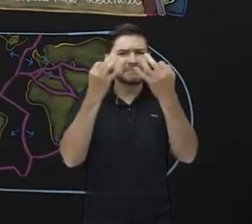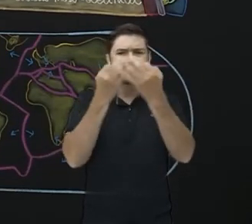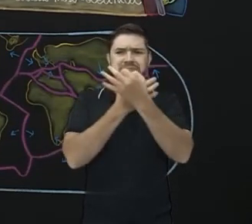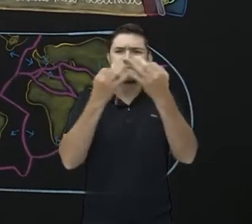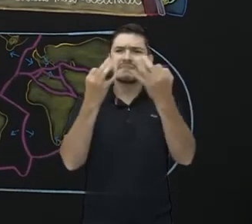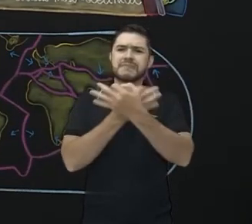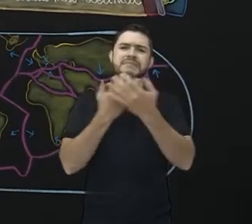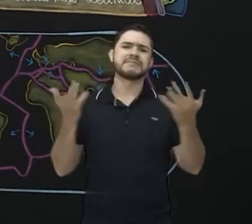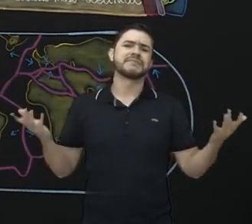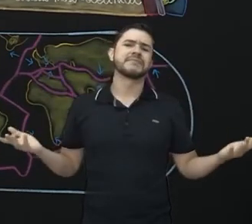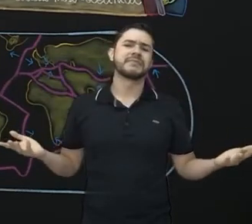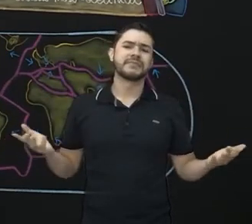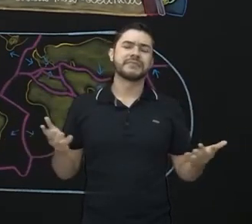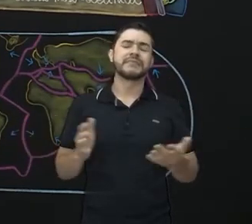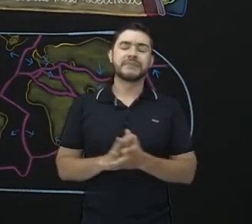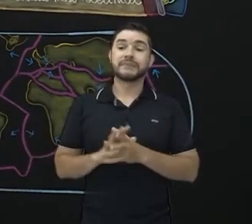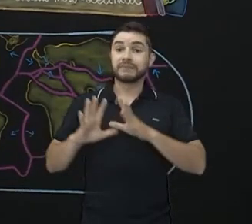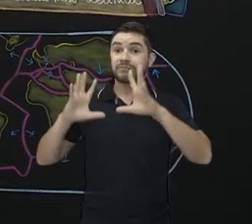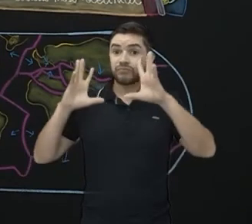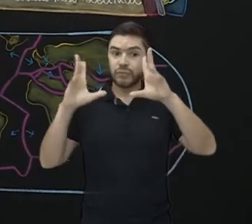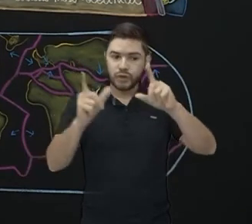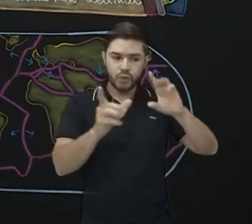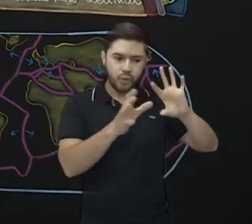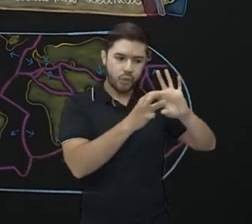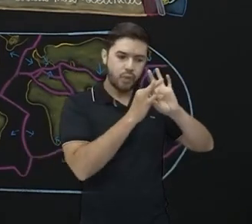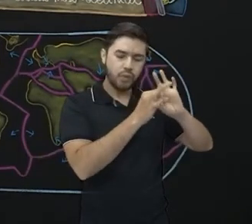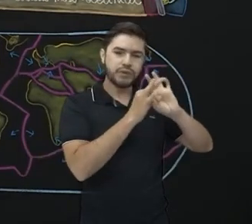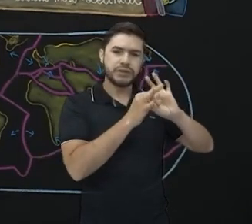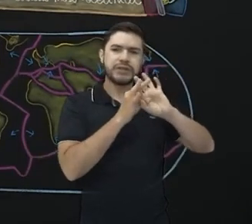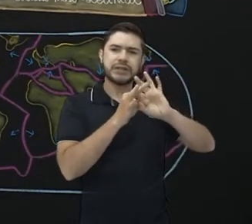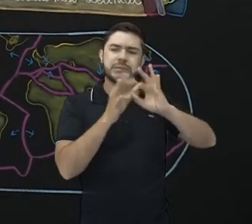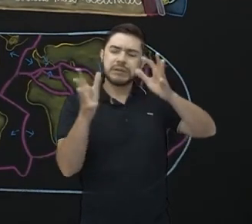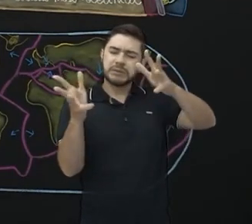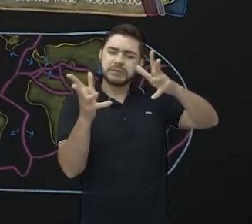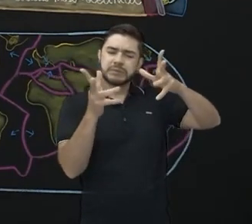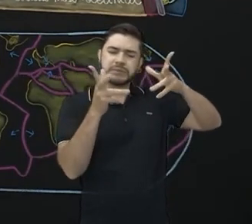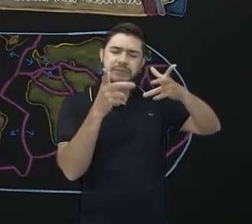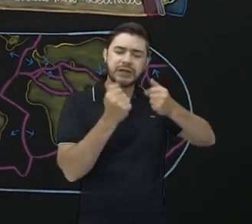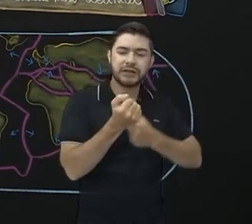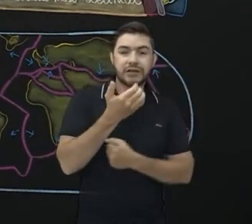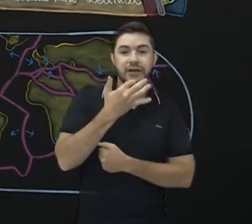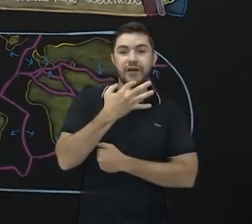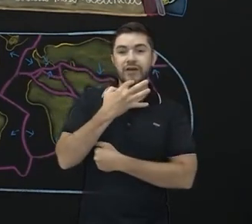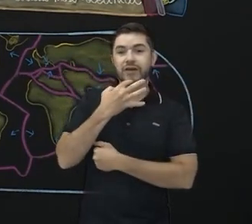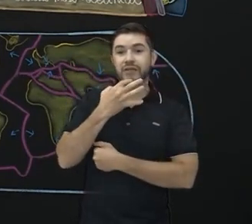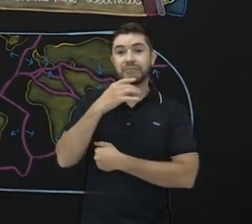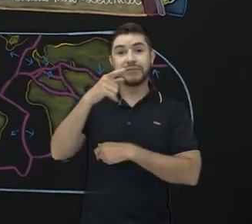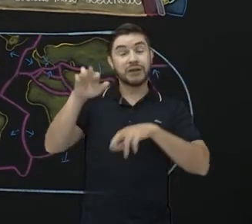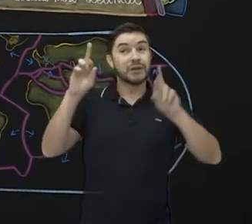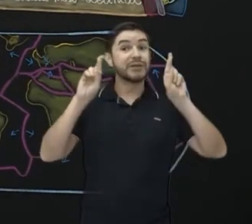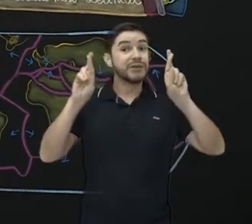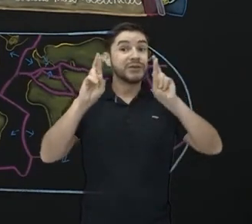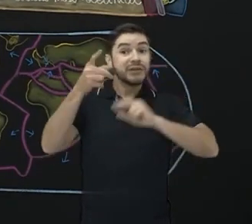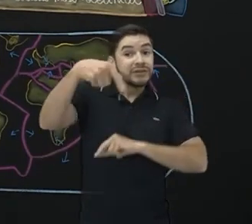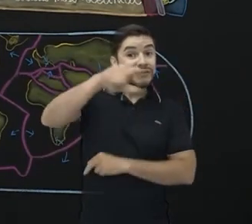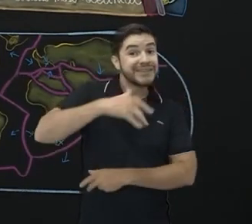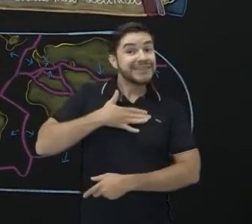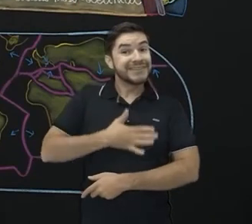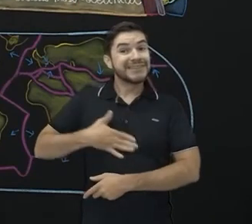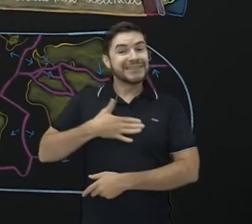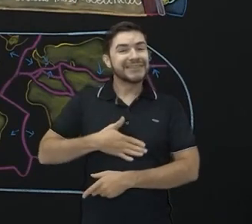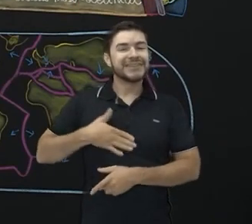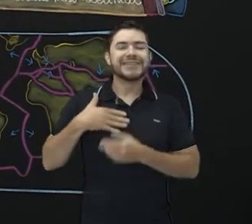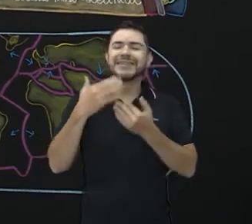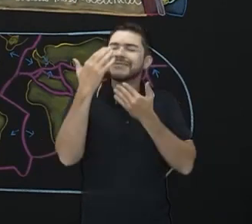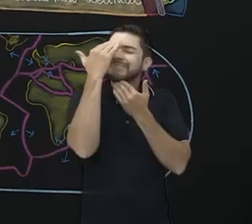interdisciplinaridade, pessoal. Todas elas unidas para melhorar o conhecimento do mundo. Eu espero que você tenha gostado dessa